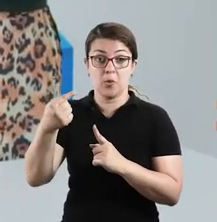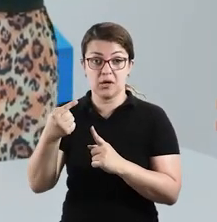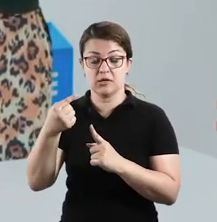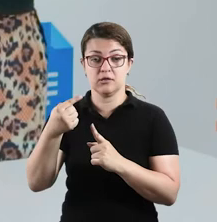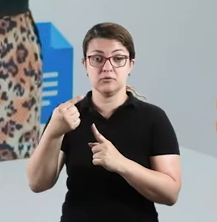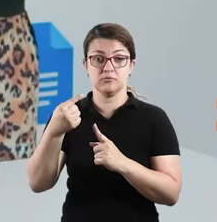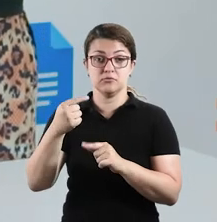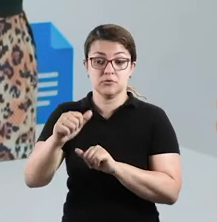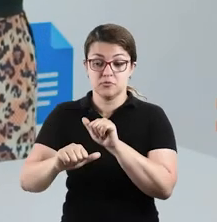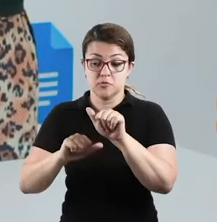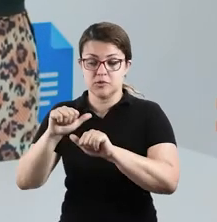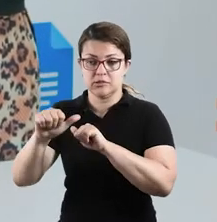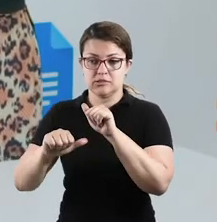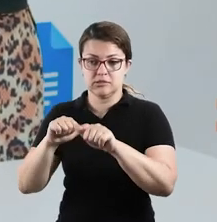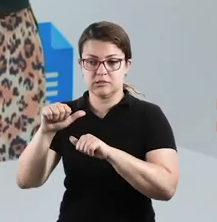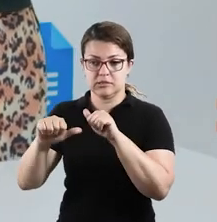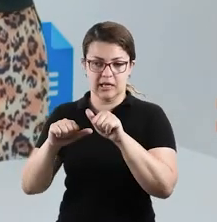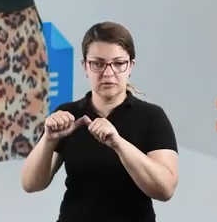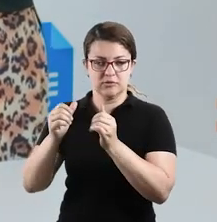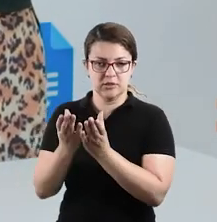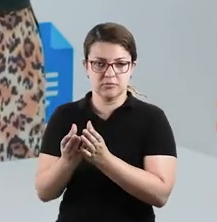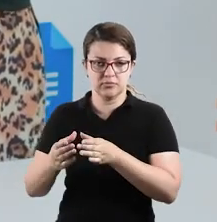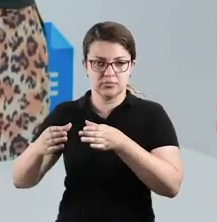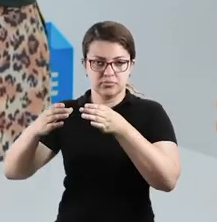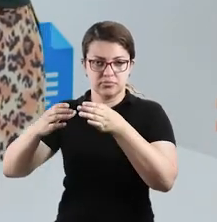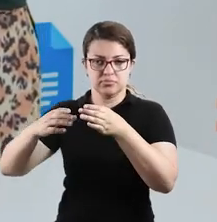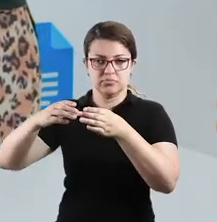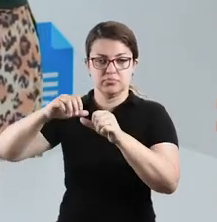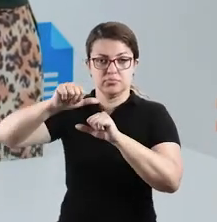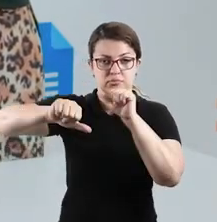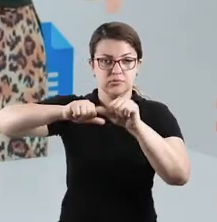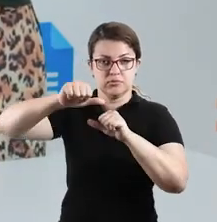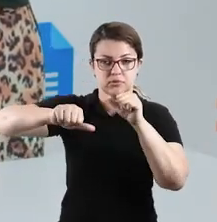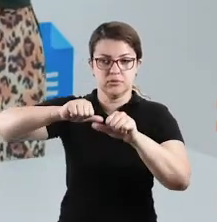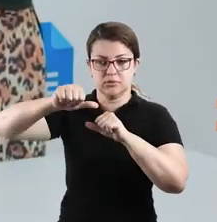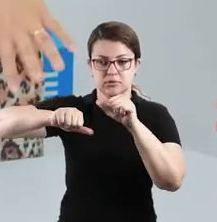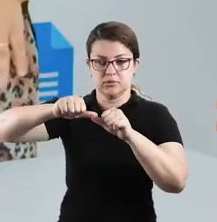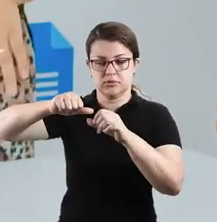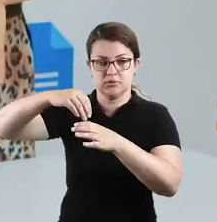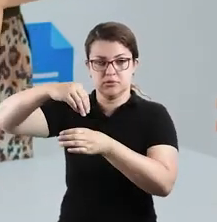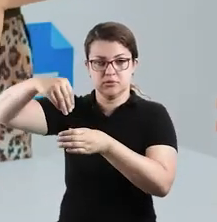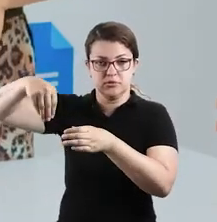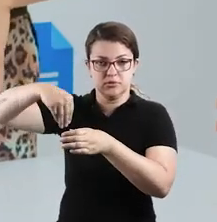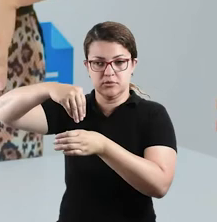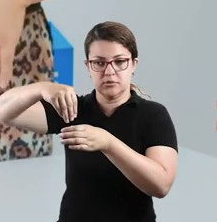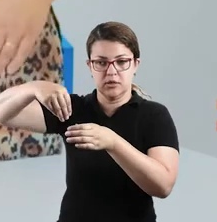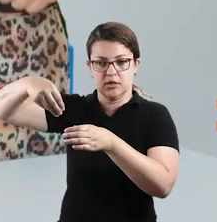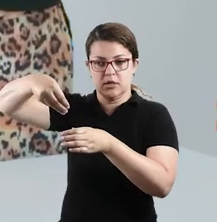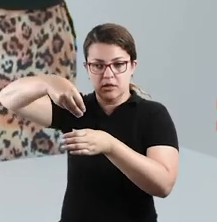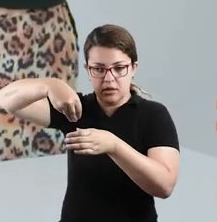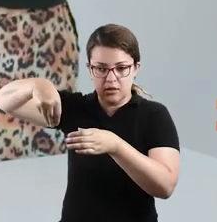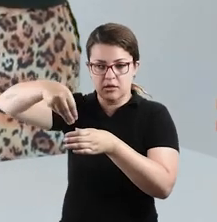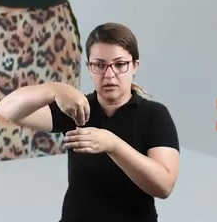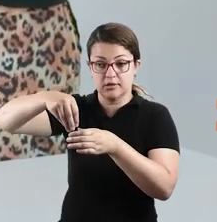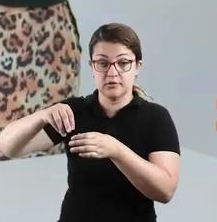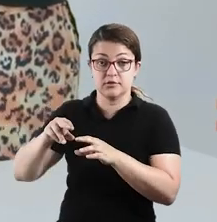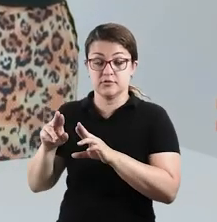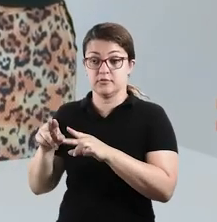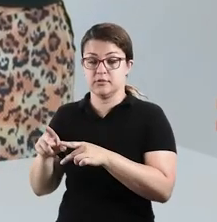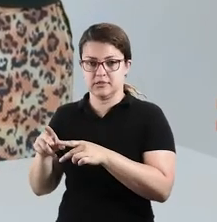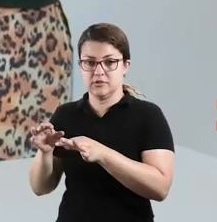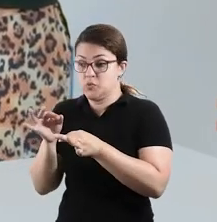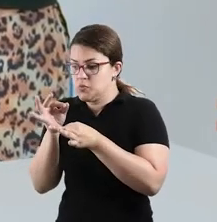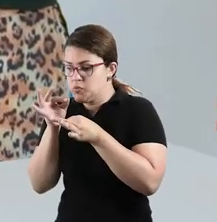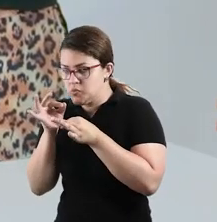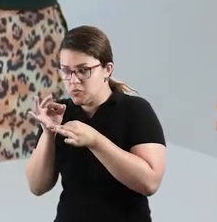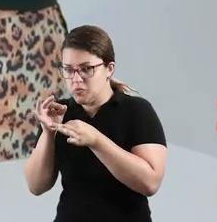processado, ele se transforma o abacaxi em calda. Ele sofre um mínimo processo para se transformar no abacaxi em calda. Já o suco